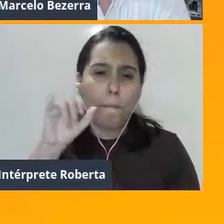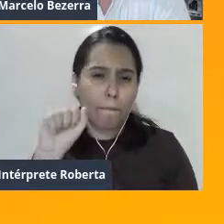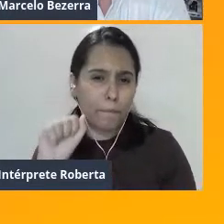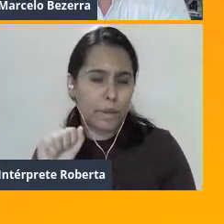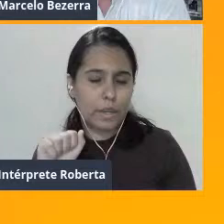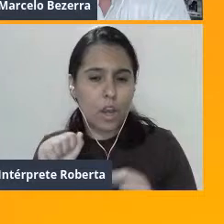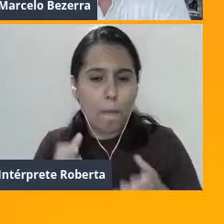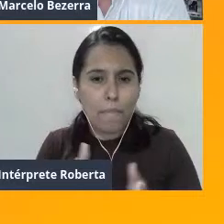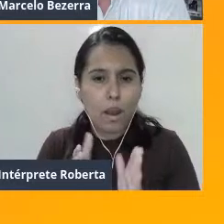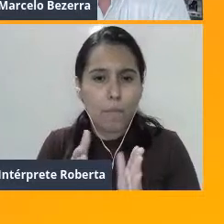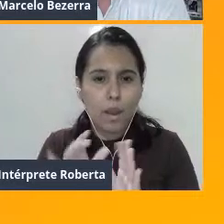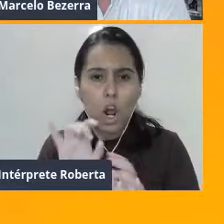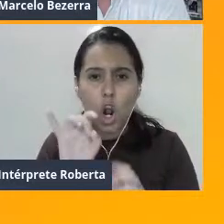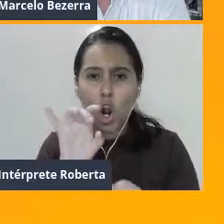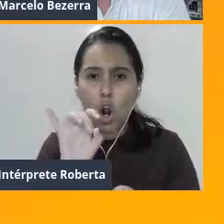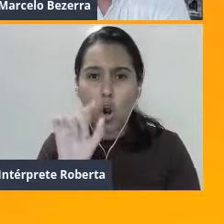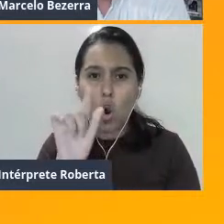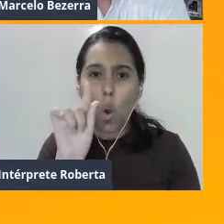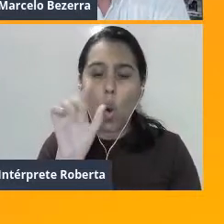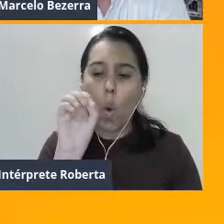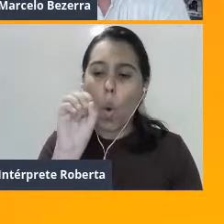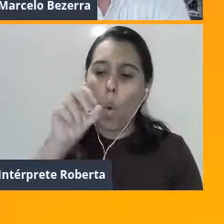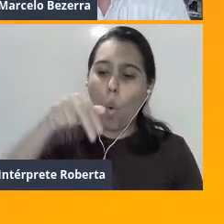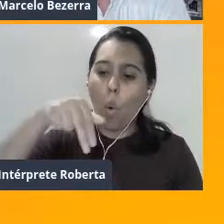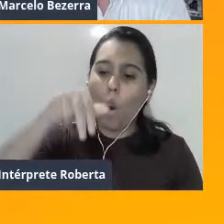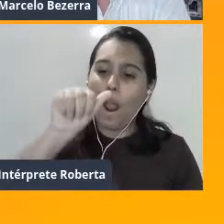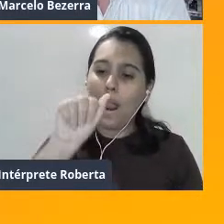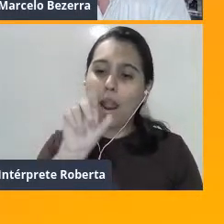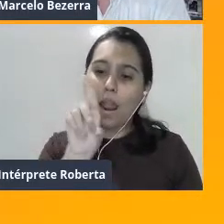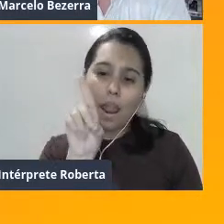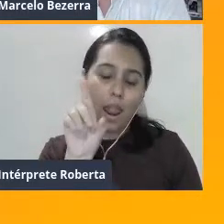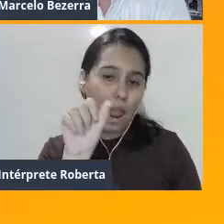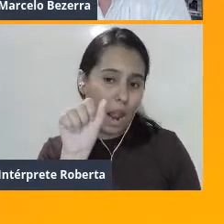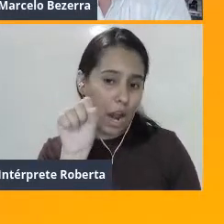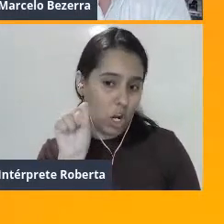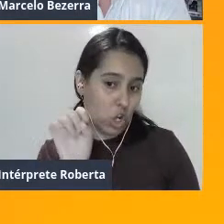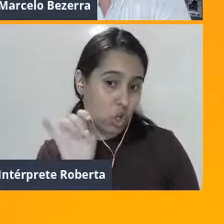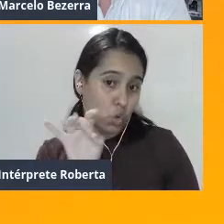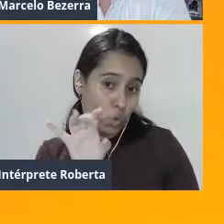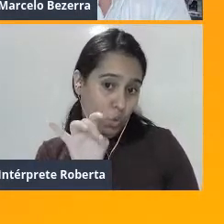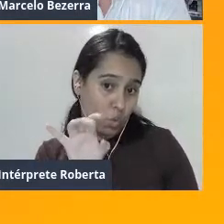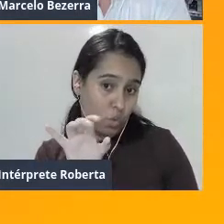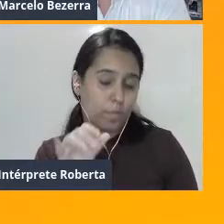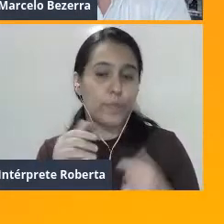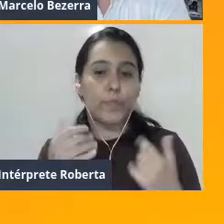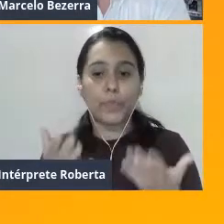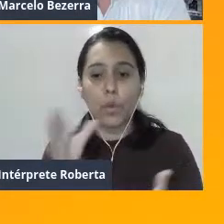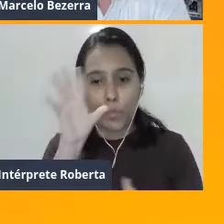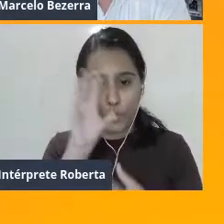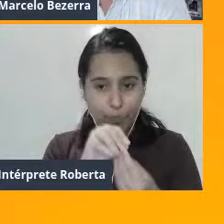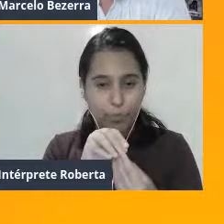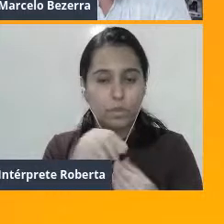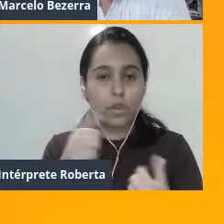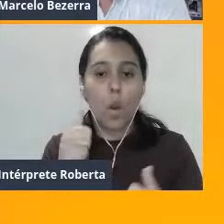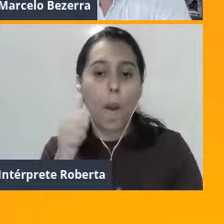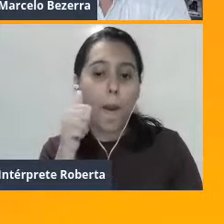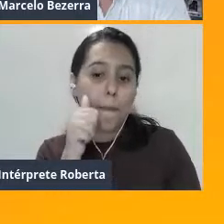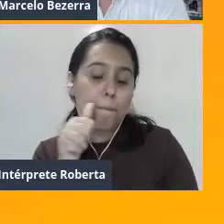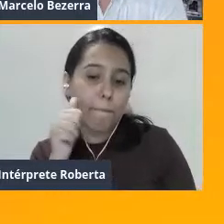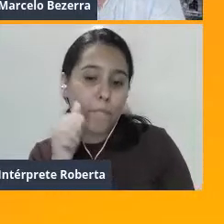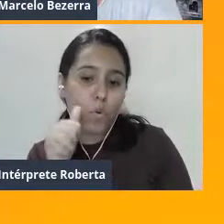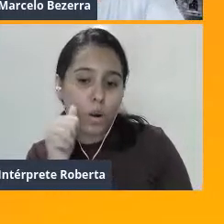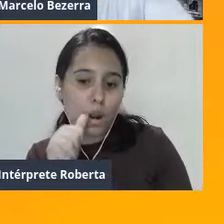das gônagas. Só para a gente recapitular, tá? As mulheres são mamíferos. O homem também é